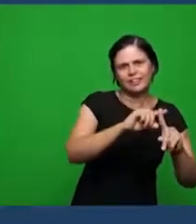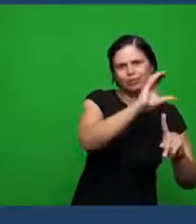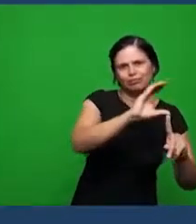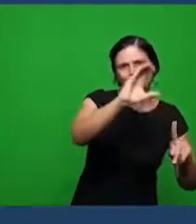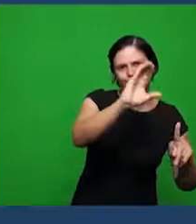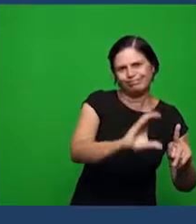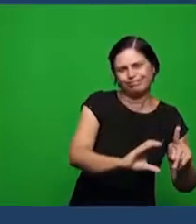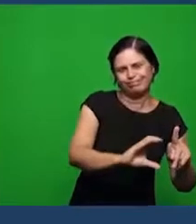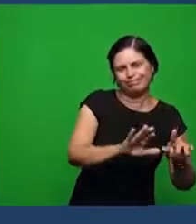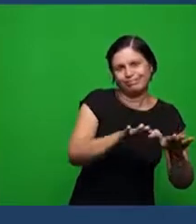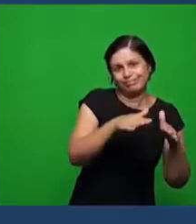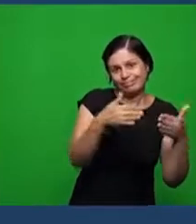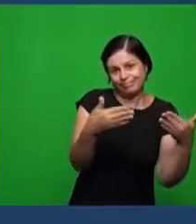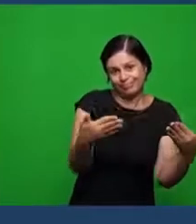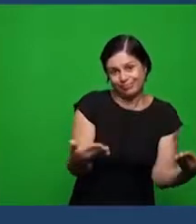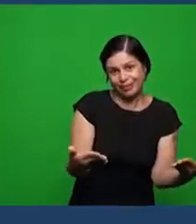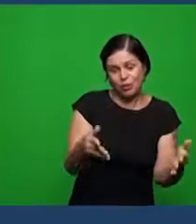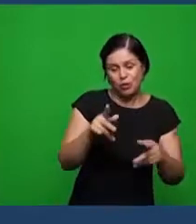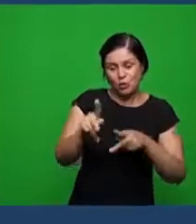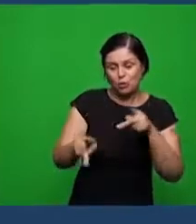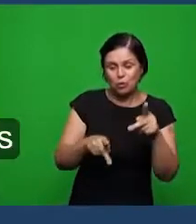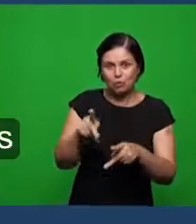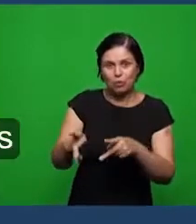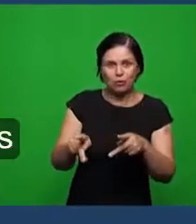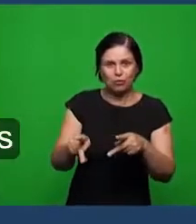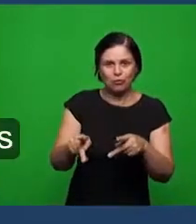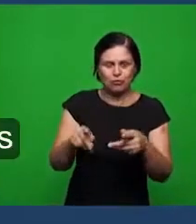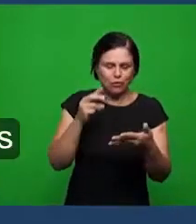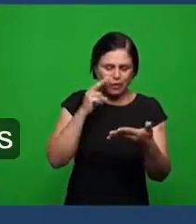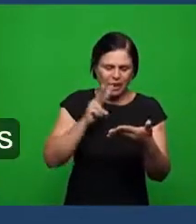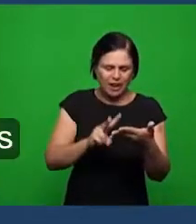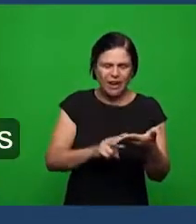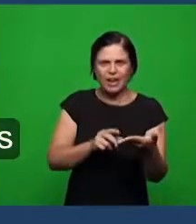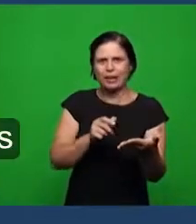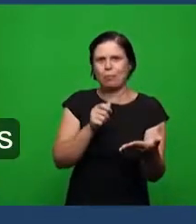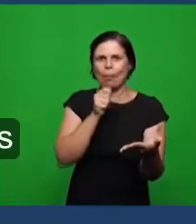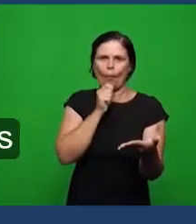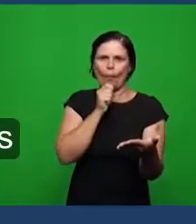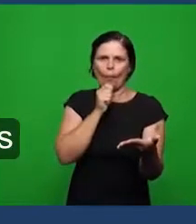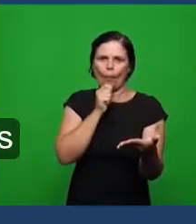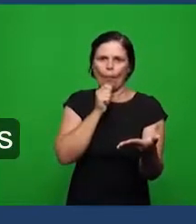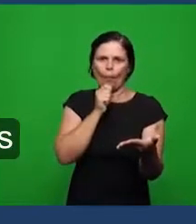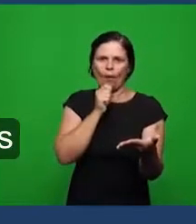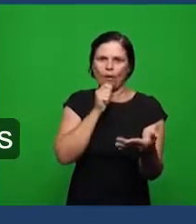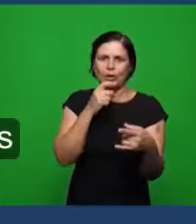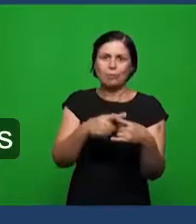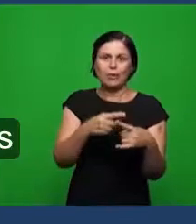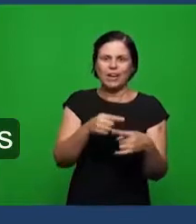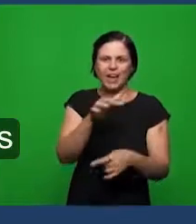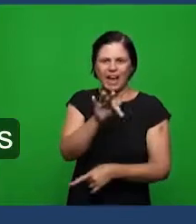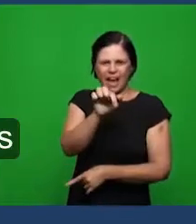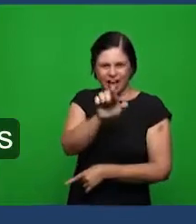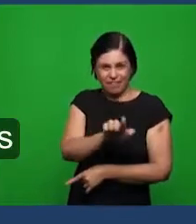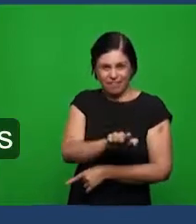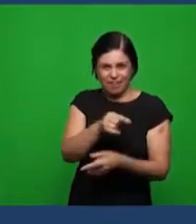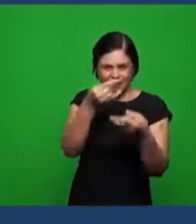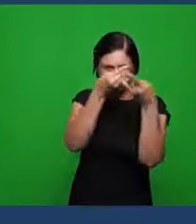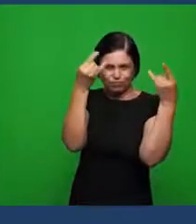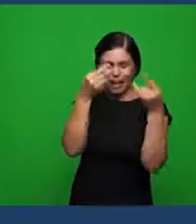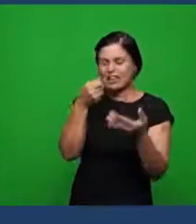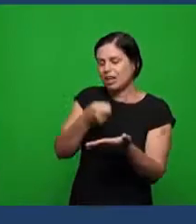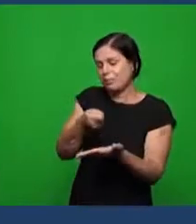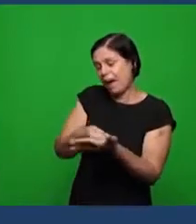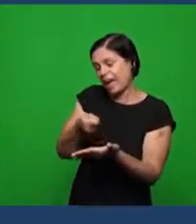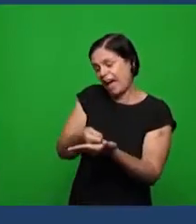Bíblia já não está mais na mão para poder ser tomada pelo homem materialização da fé indulgências